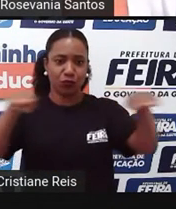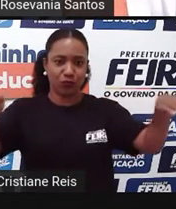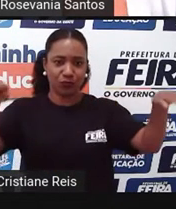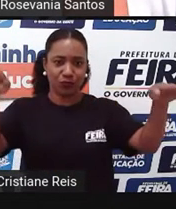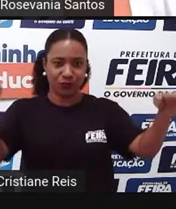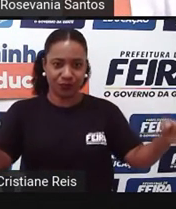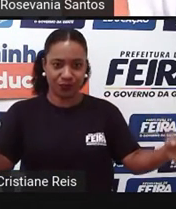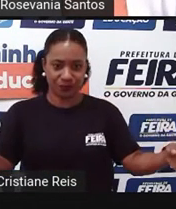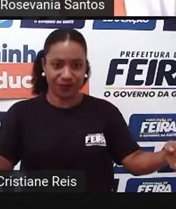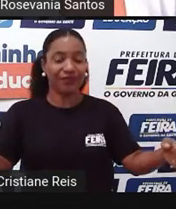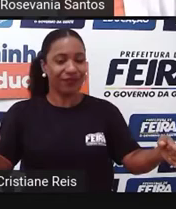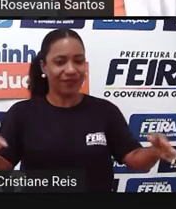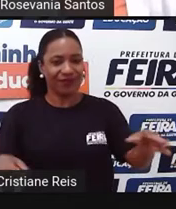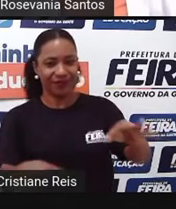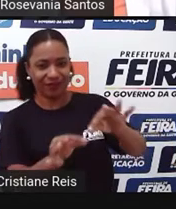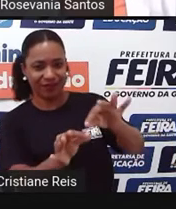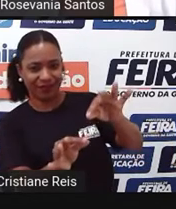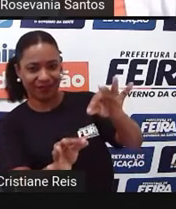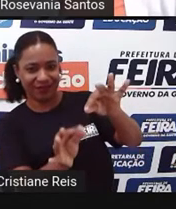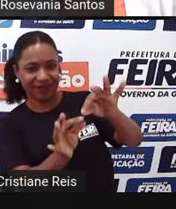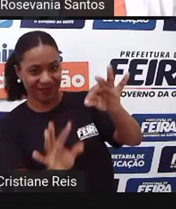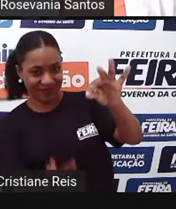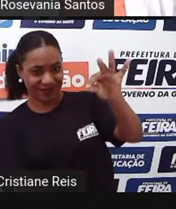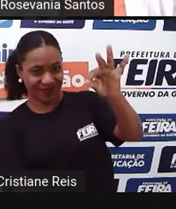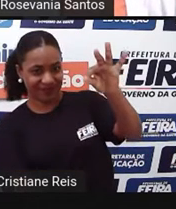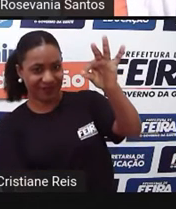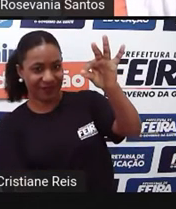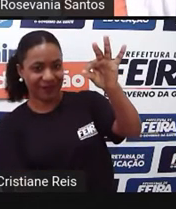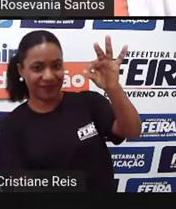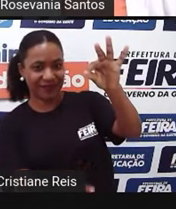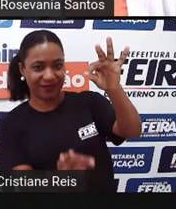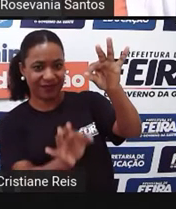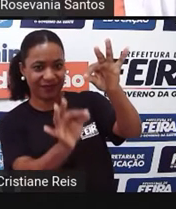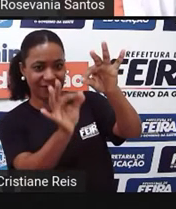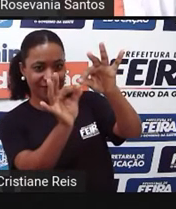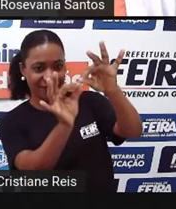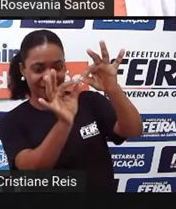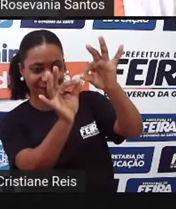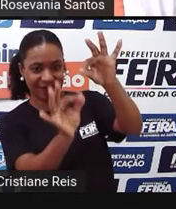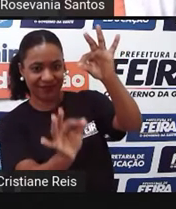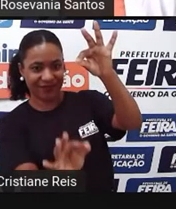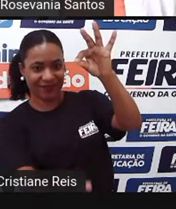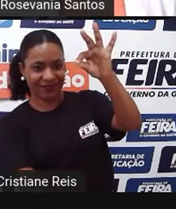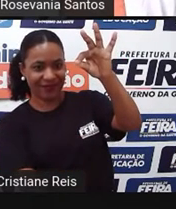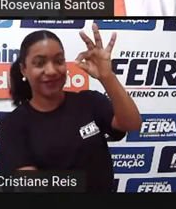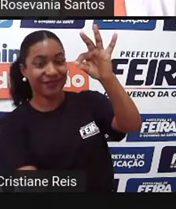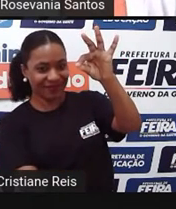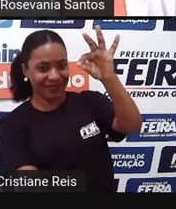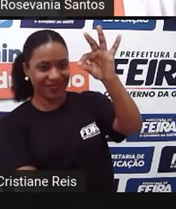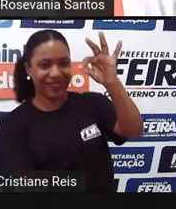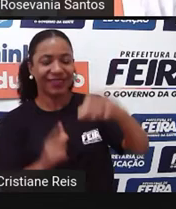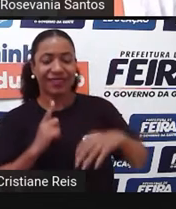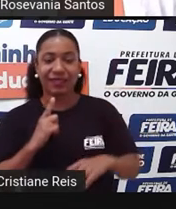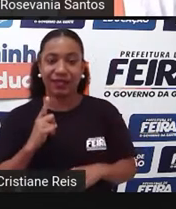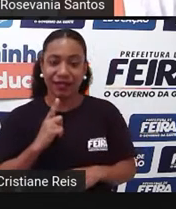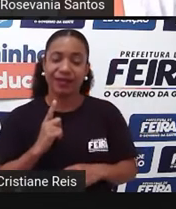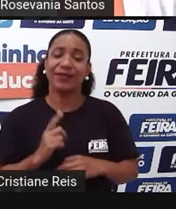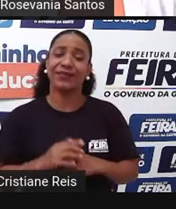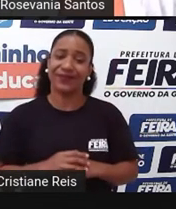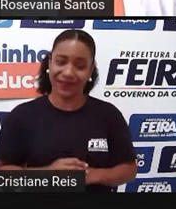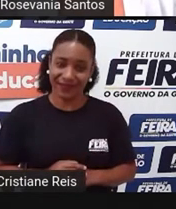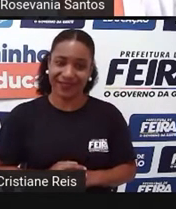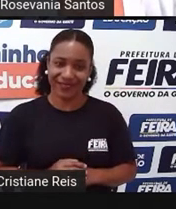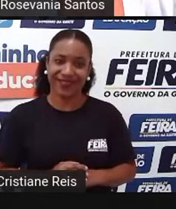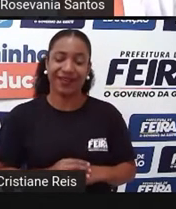chão até a parte de cima, né, até a última parte, né, que ela pode ir em cima, e você mede. E aí você